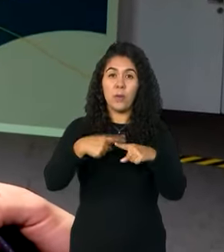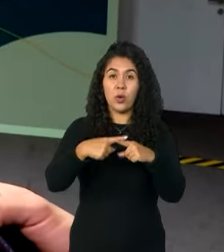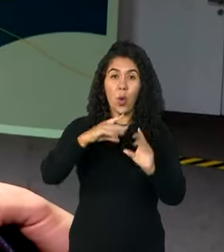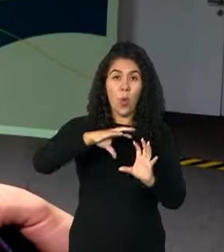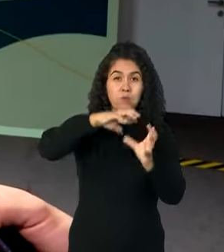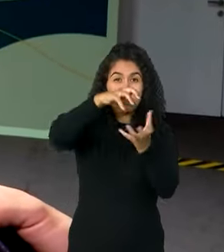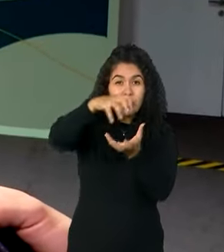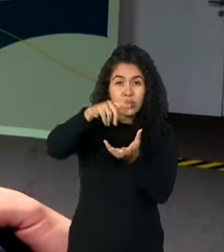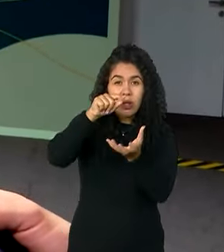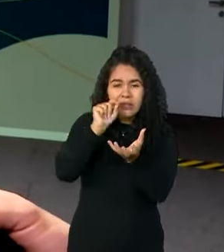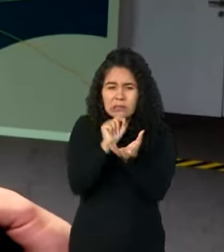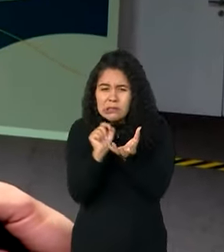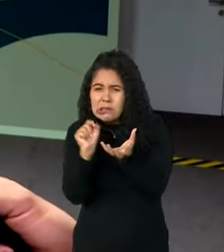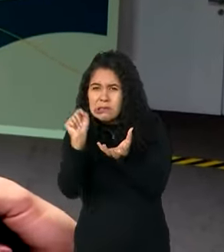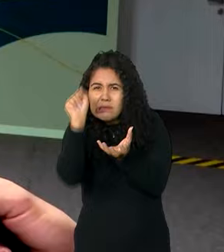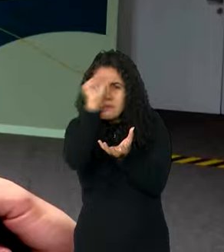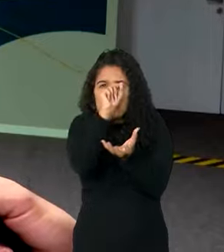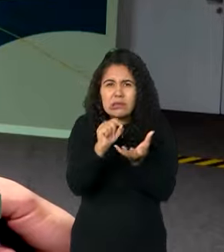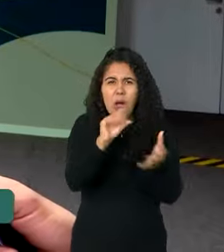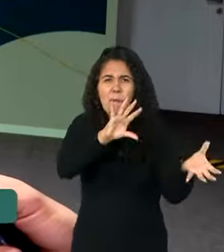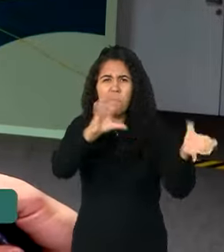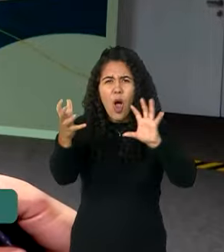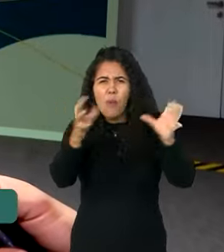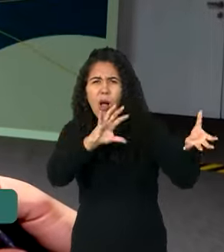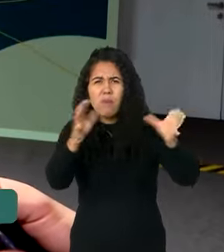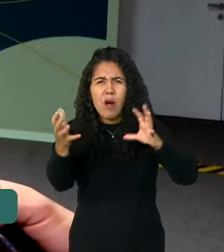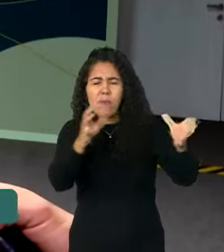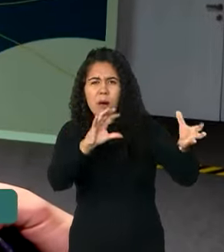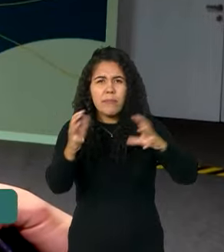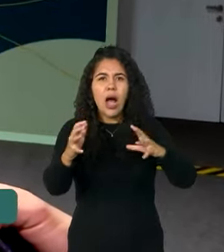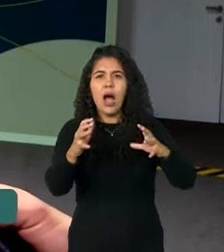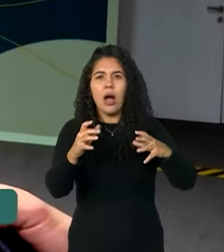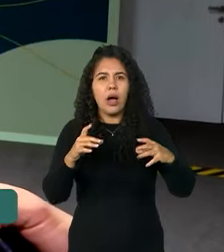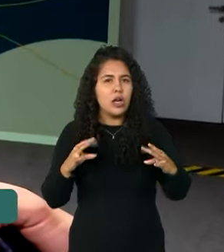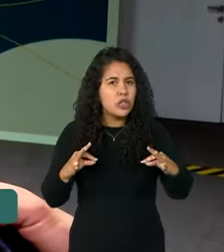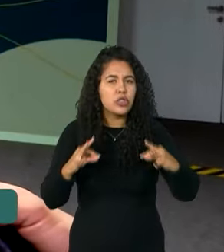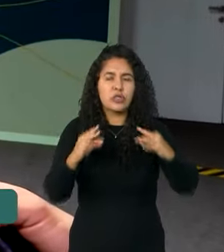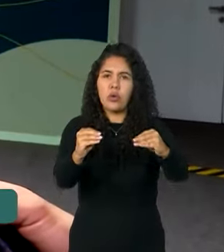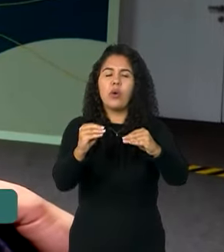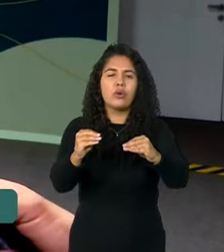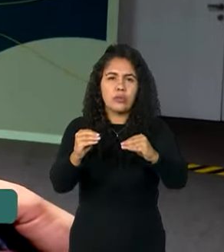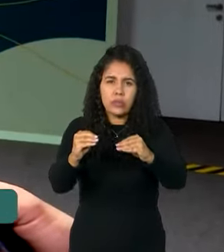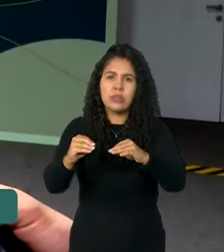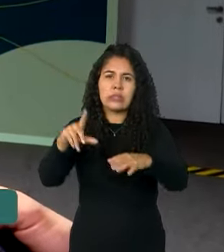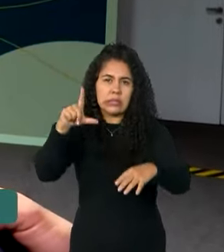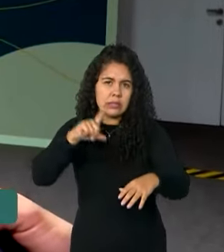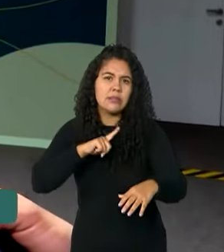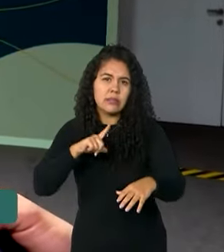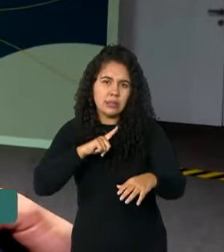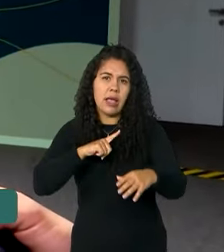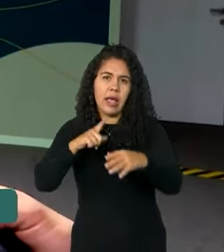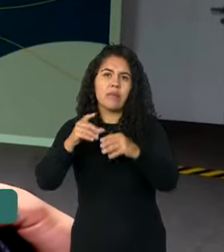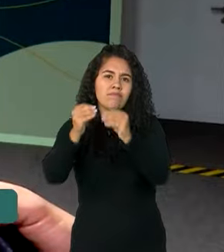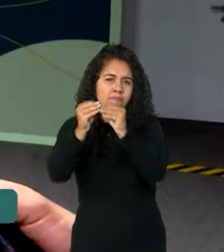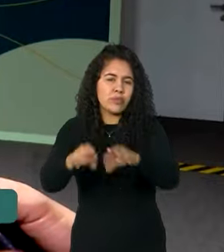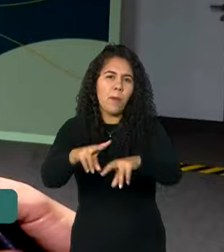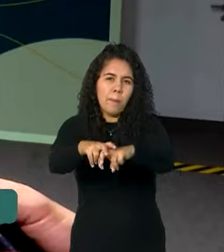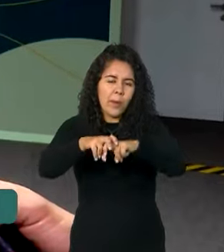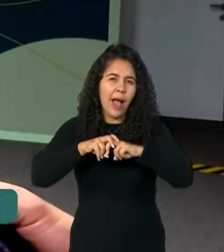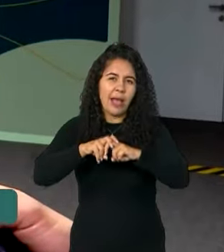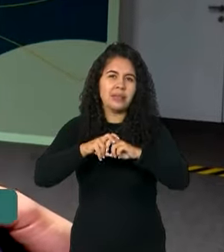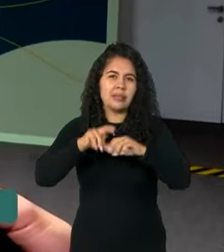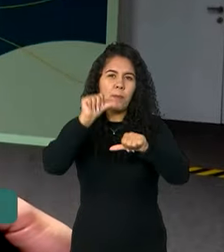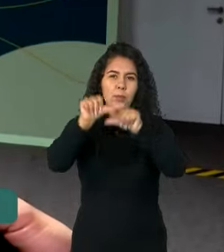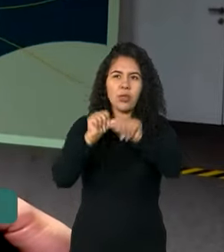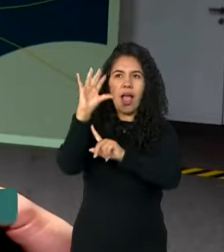fazendo. Todas as sociedades estão pagando um preço muito alto da mudança do clima. E cada país